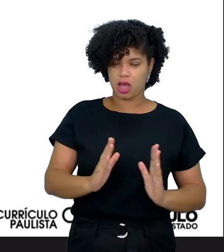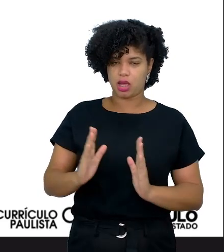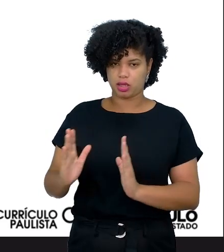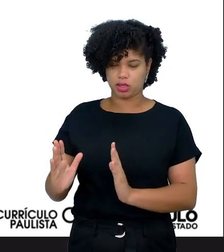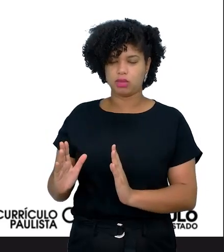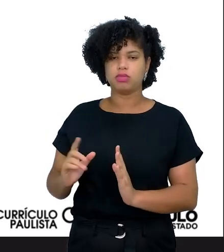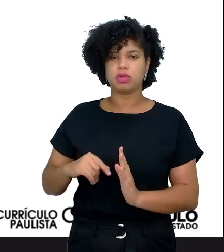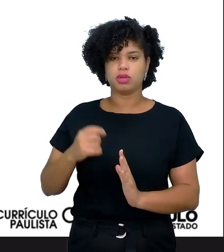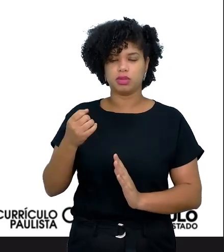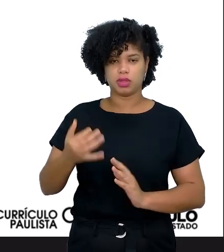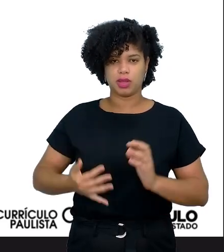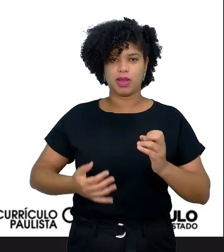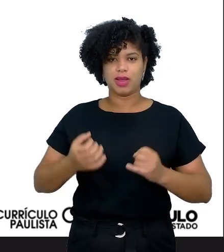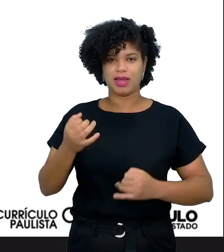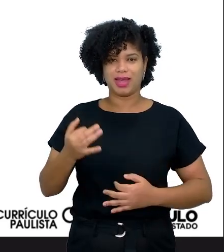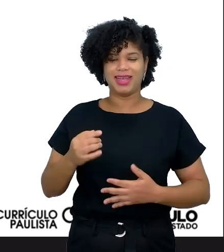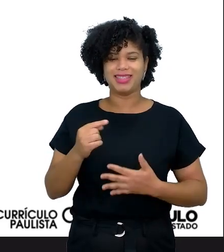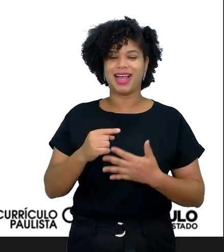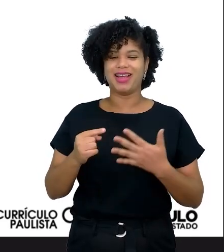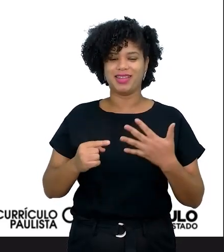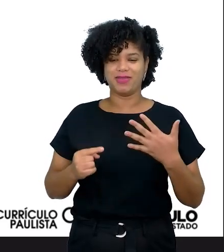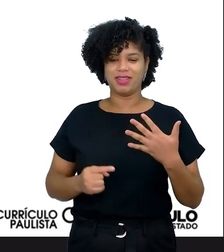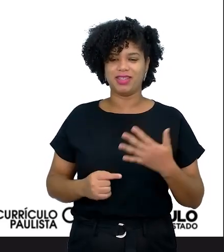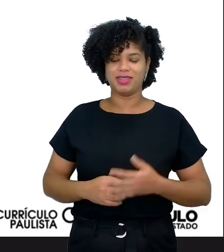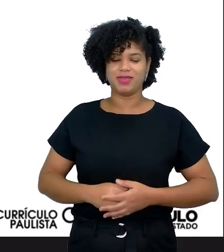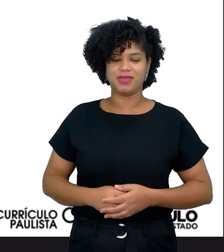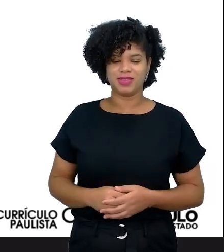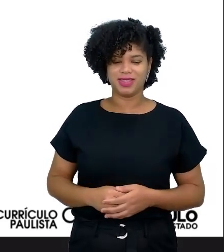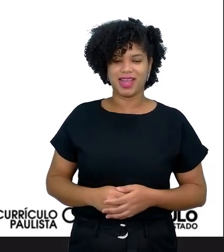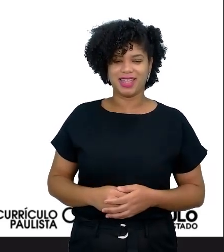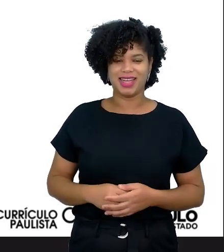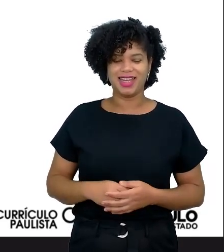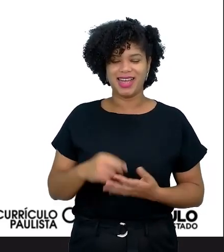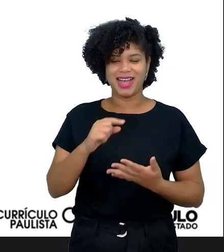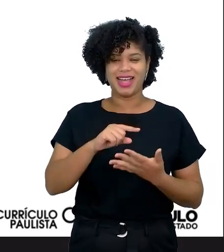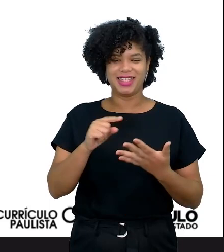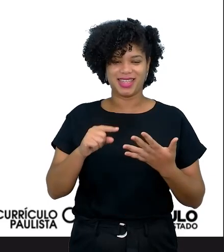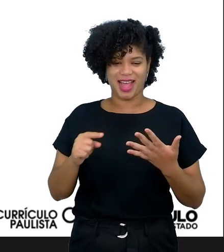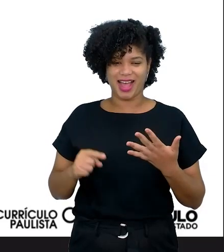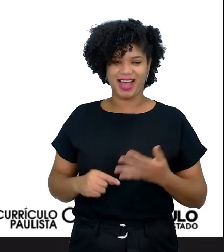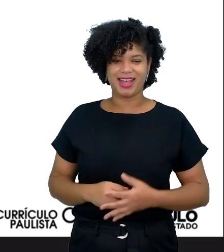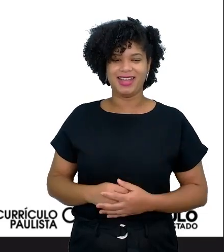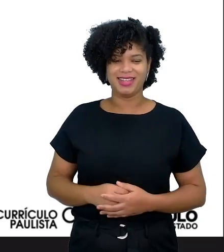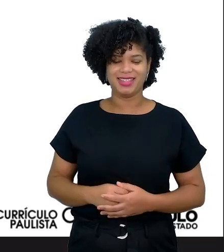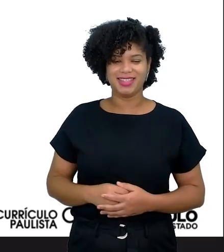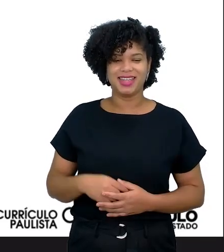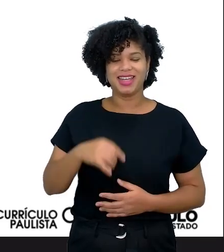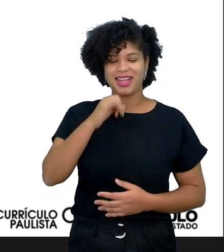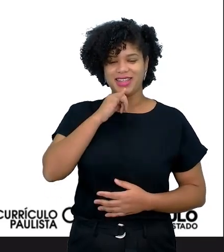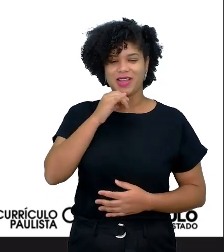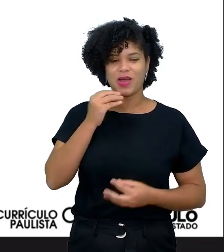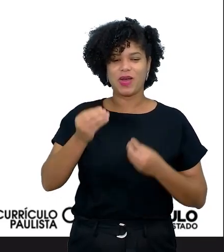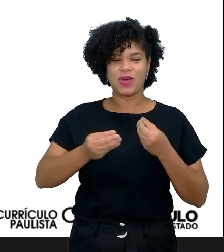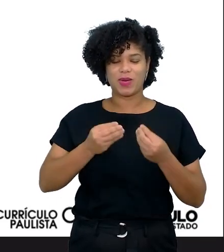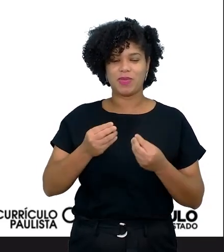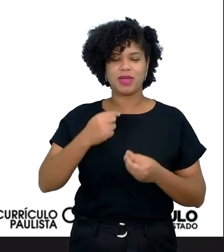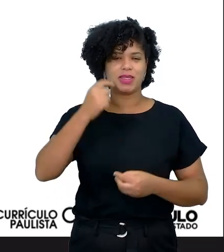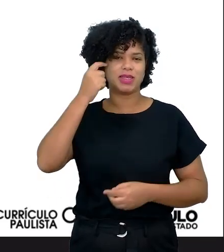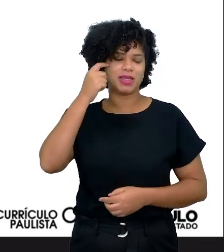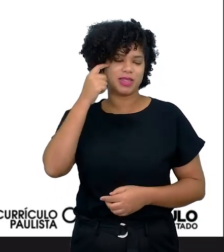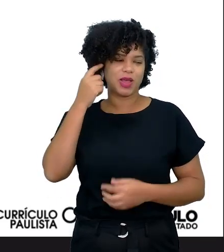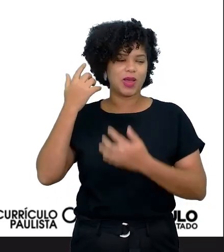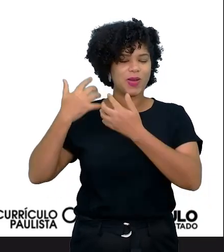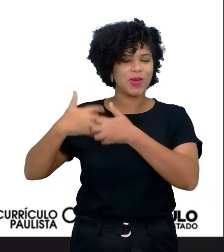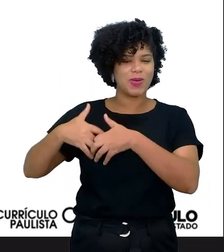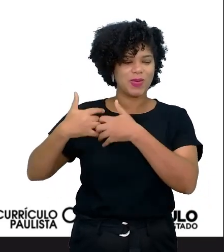explicar para os alunos que tem que ser um texto dissertativo e argumentativo, porque é o que está na proposta lá da aula 7. E ali eu vou pensar o quê? Eu vou elencar